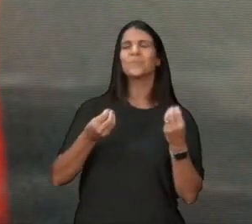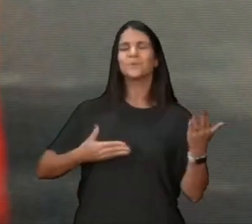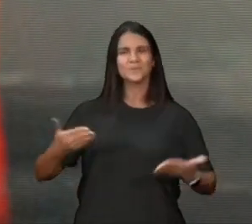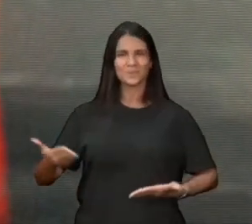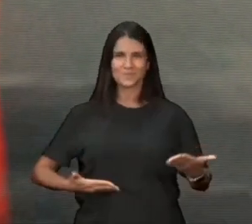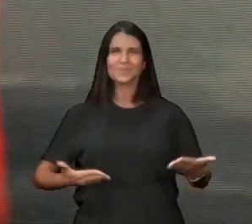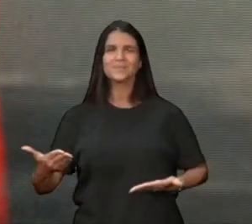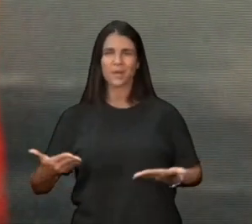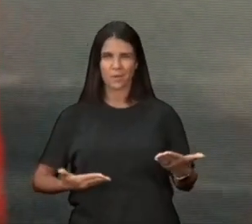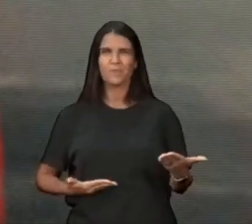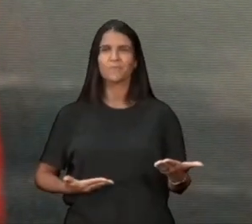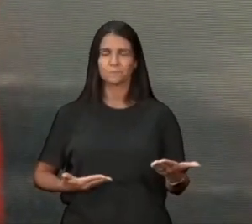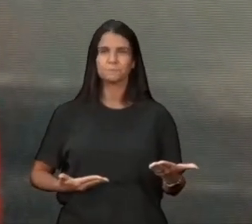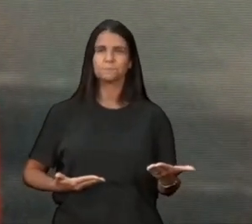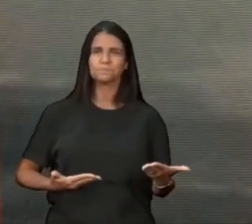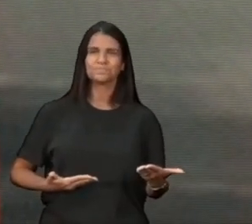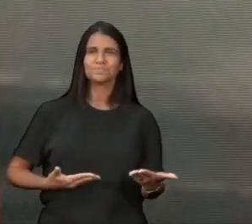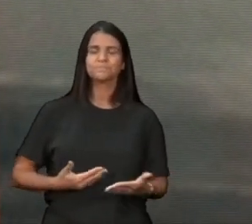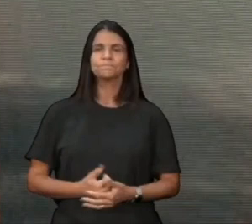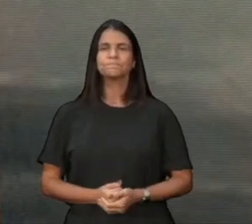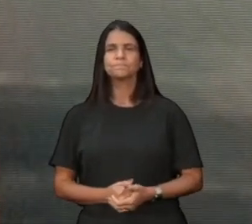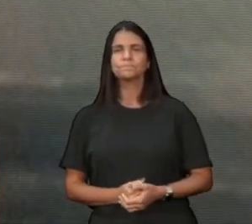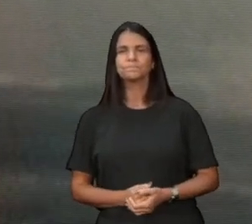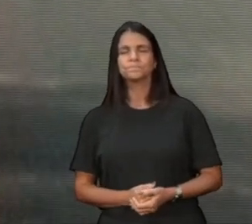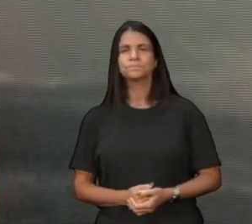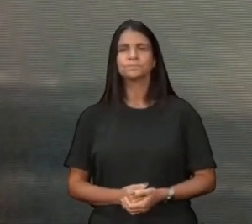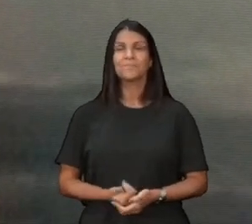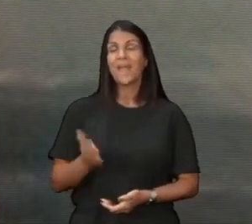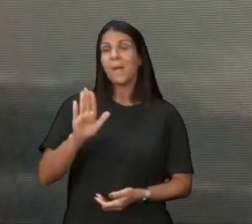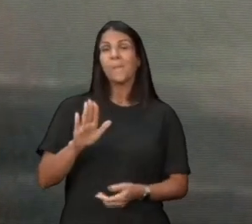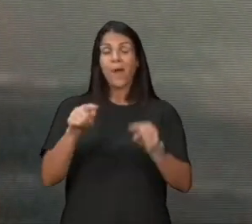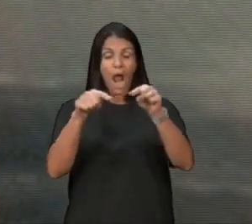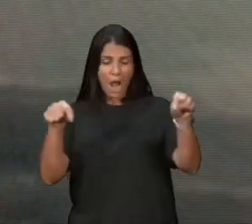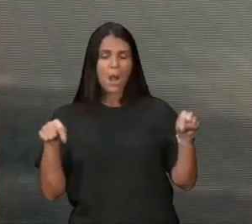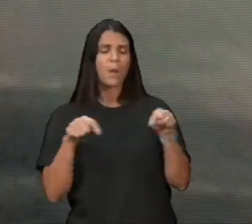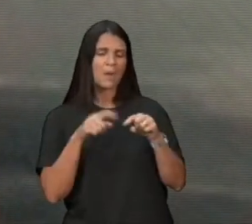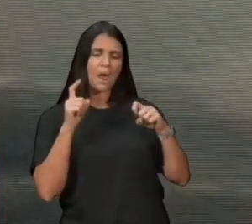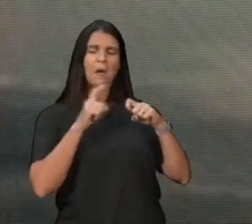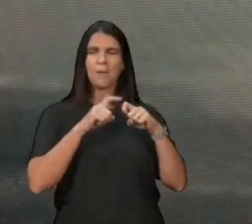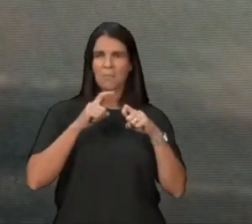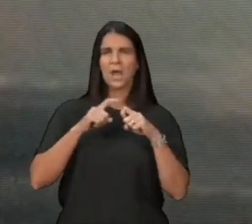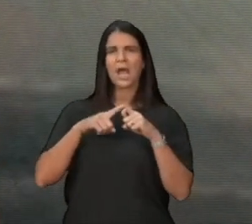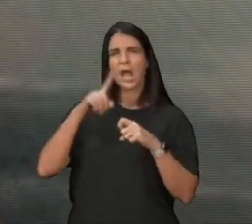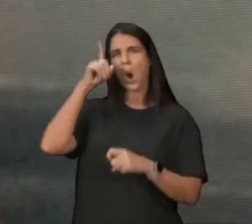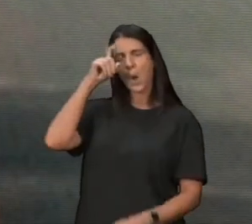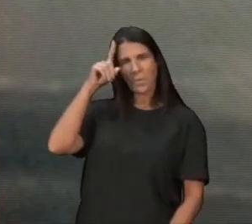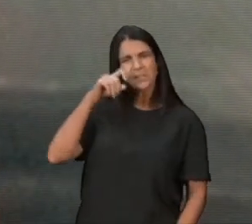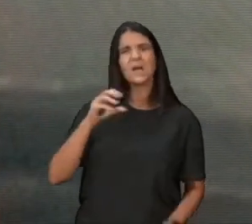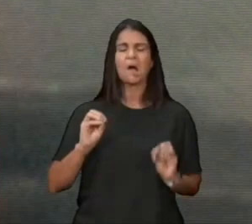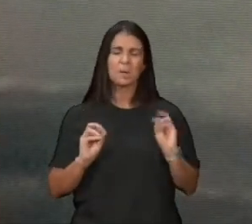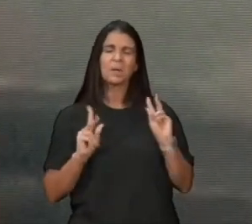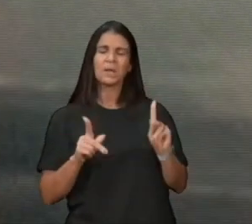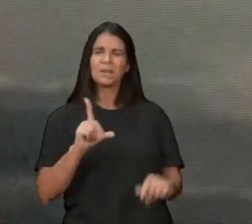sendo um polo importante, tendo uma estrutura médica, e ele ainda assim, sabendo que Jesus, tinha chegado em